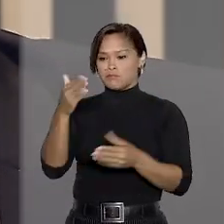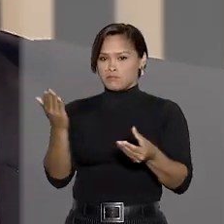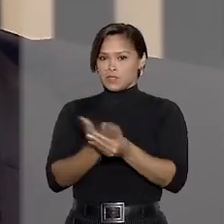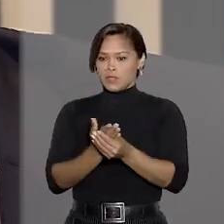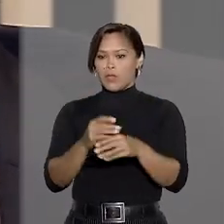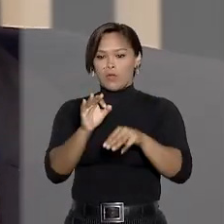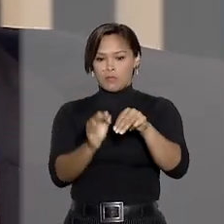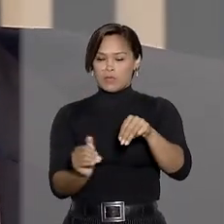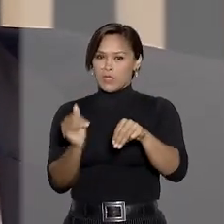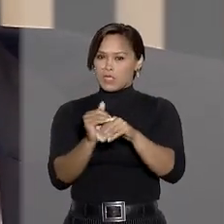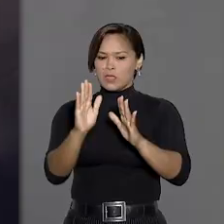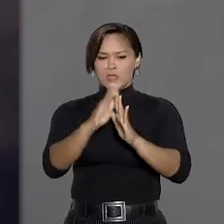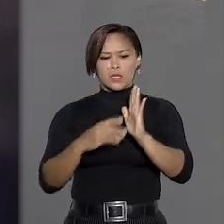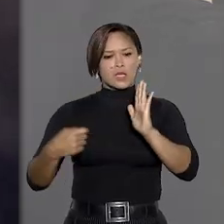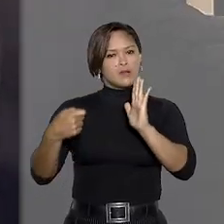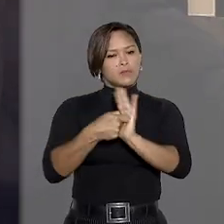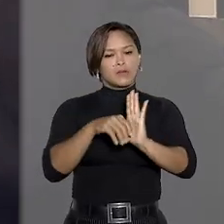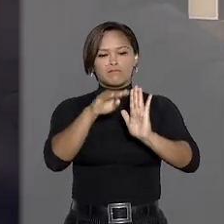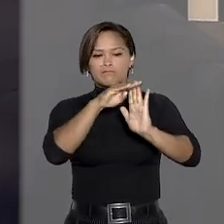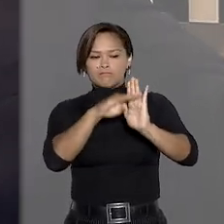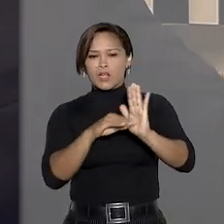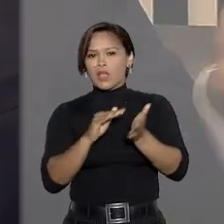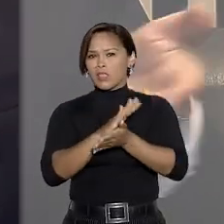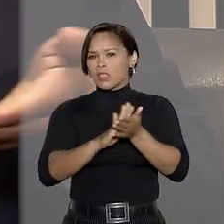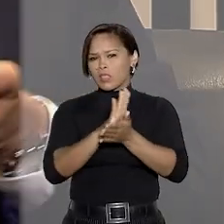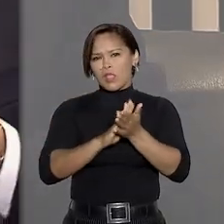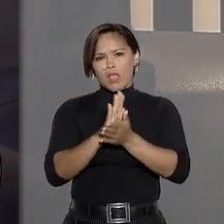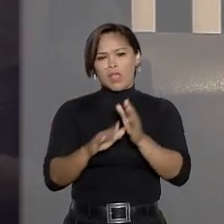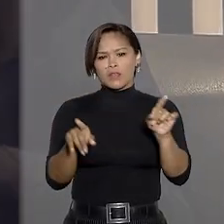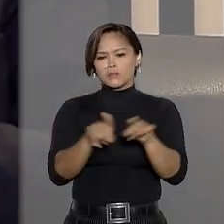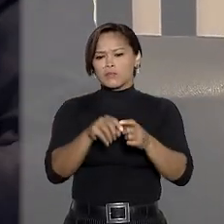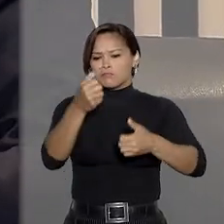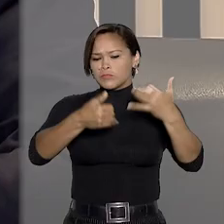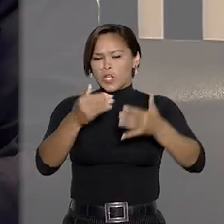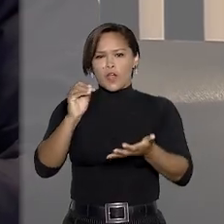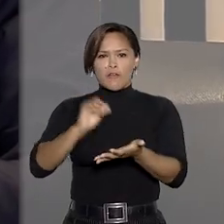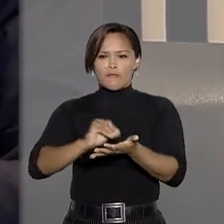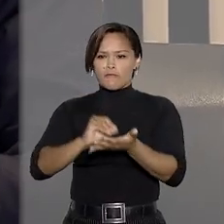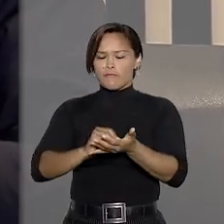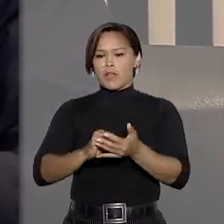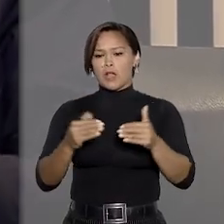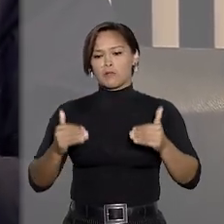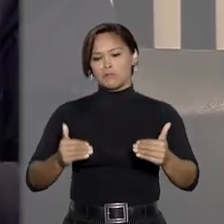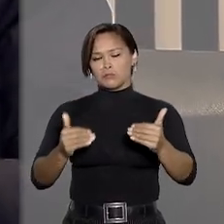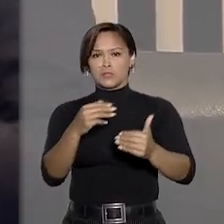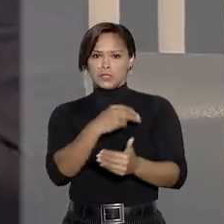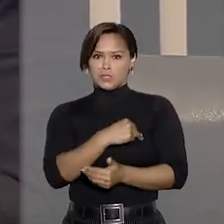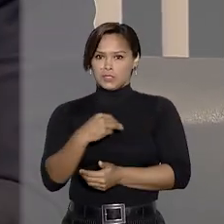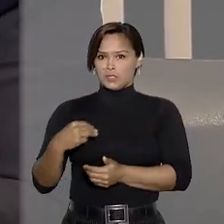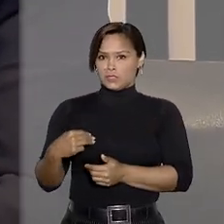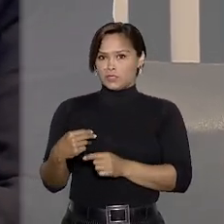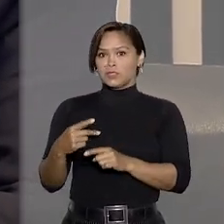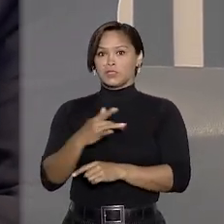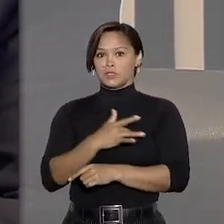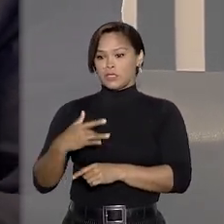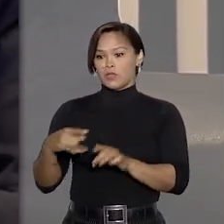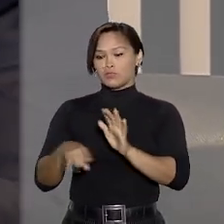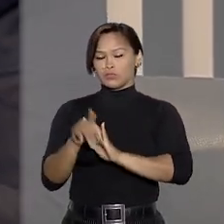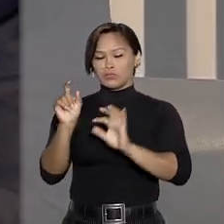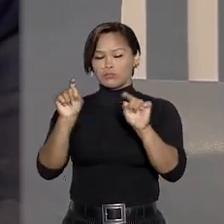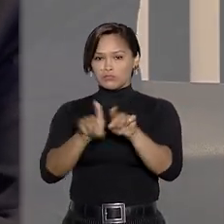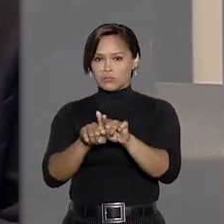Segundo o ministro, a impetrante não indicou nenhum ato comissivo ou omissivo do ministro da Saúde e a teoria da